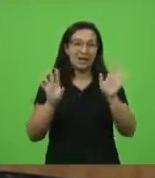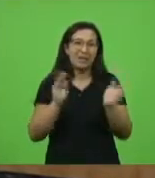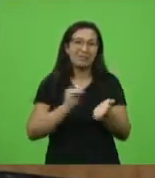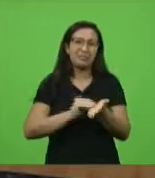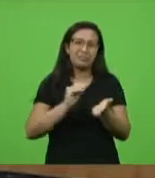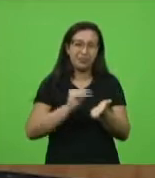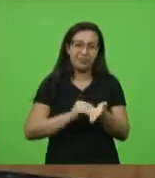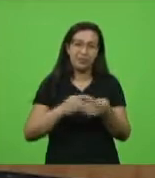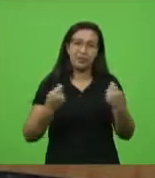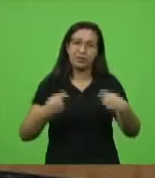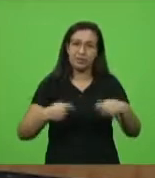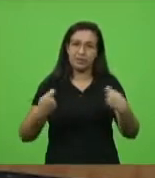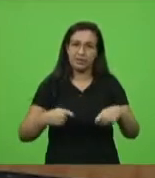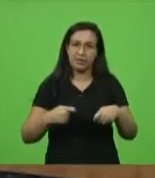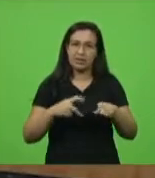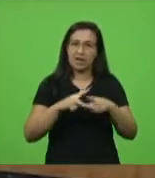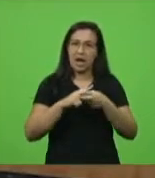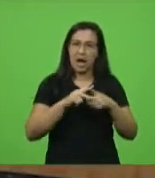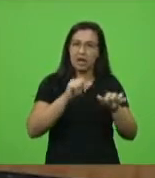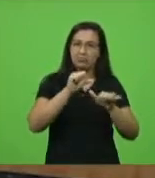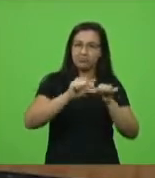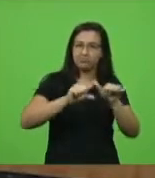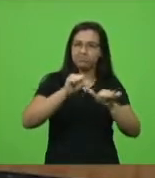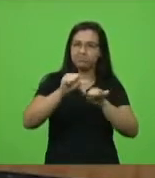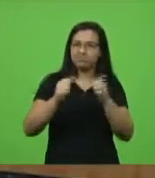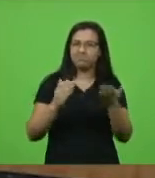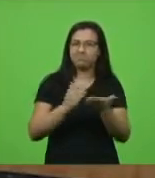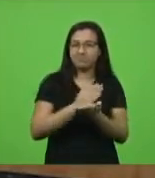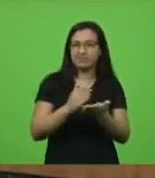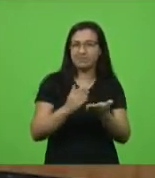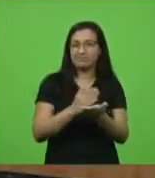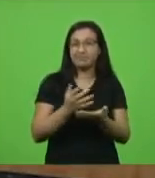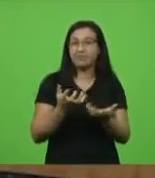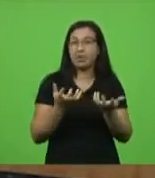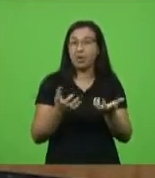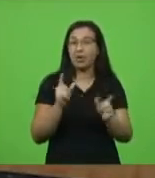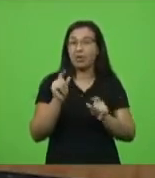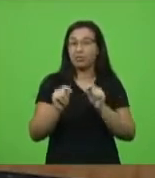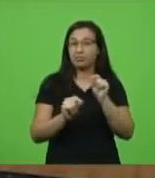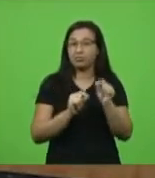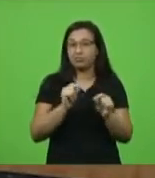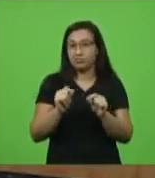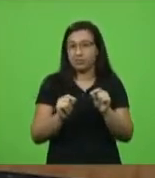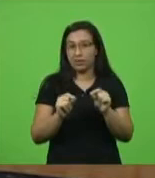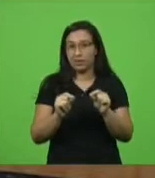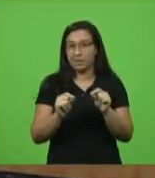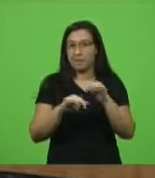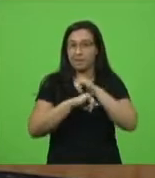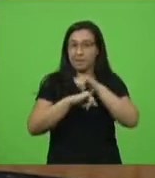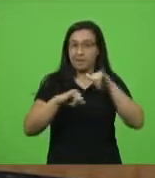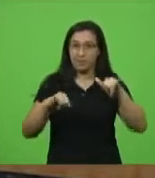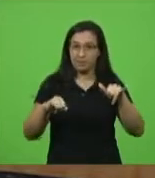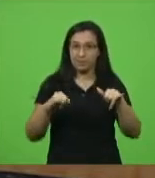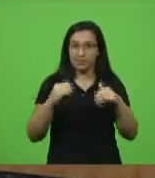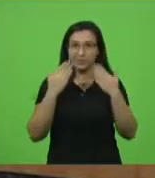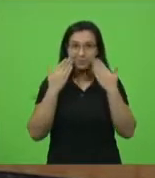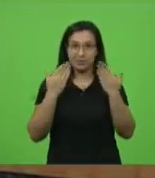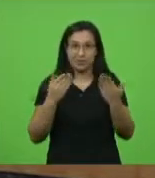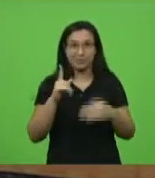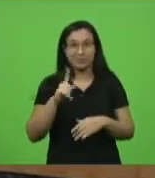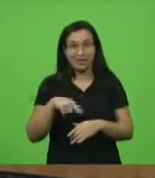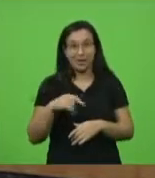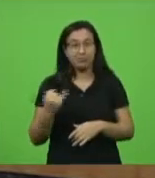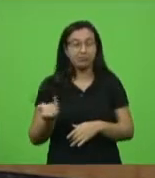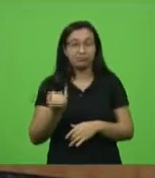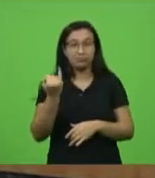precisa de muitos ajustes técnicos. Eu só gostaria aqui de trazer essa informação, porque ela é bem pertinente, a